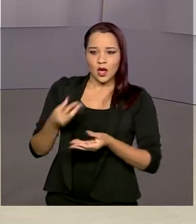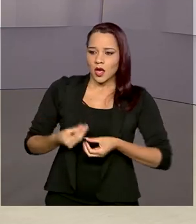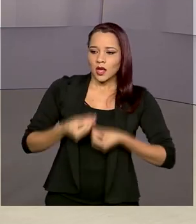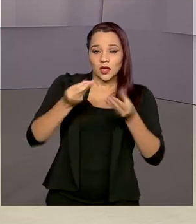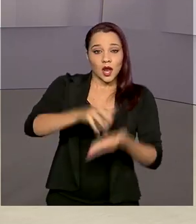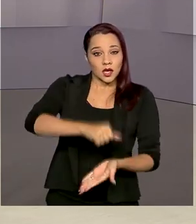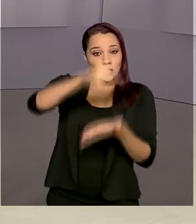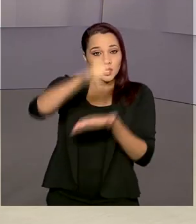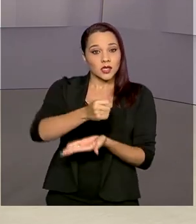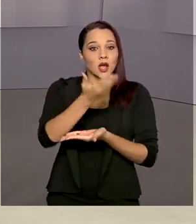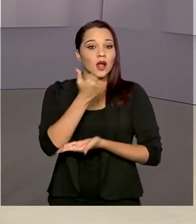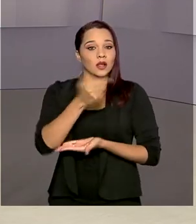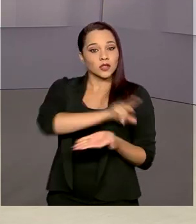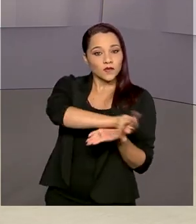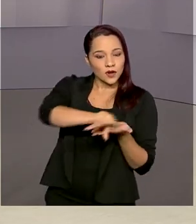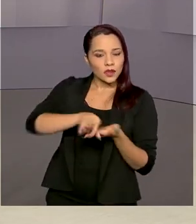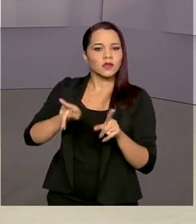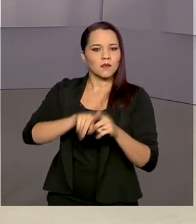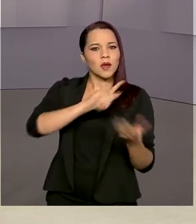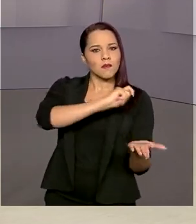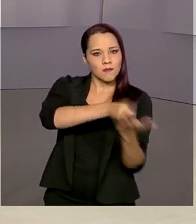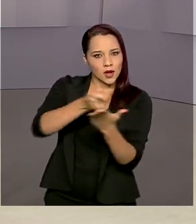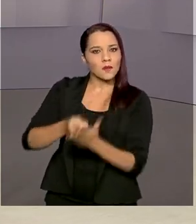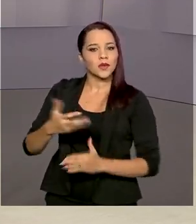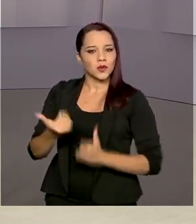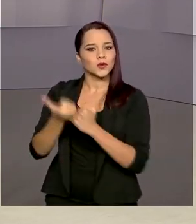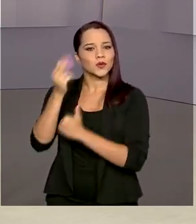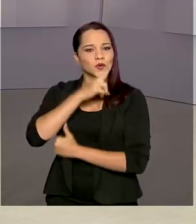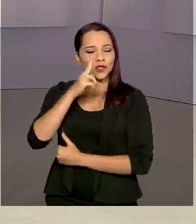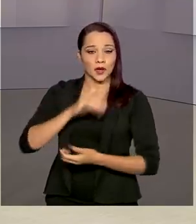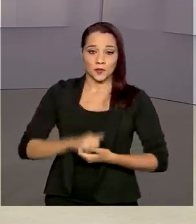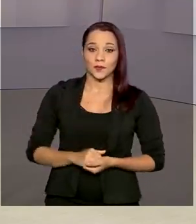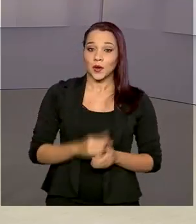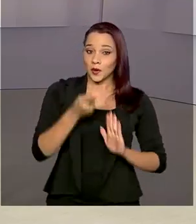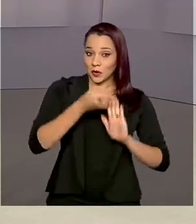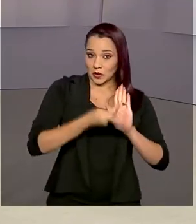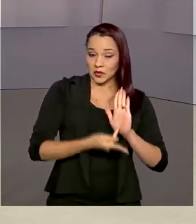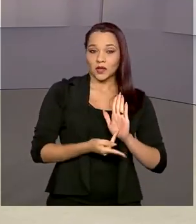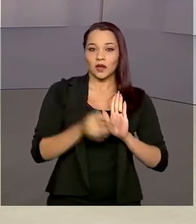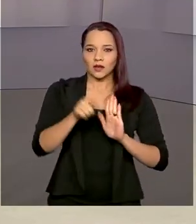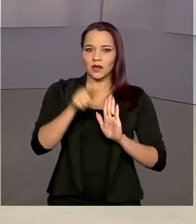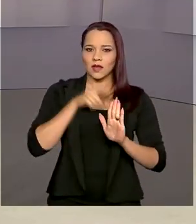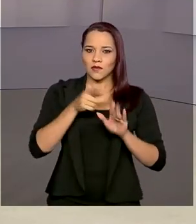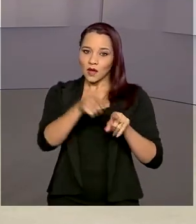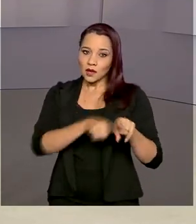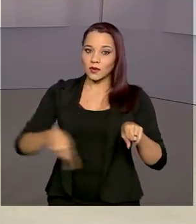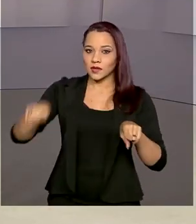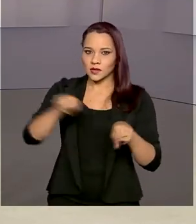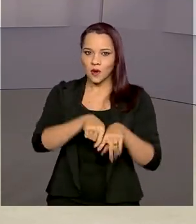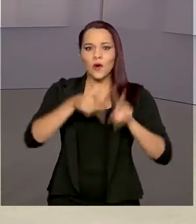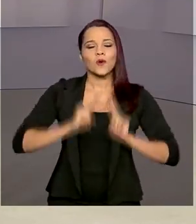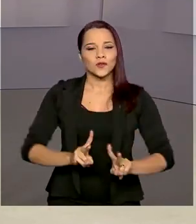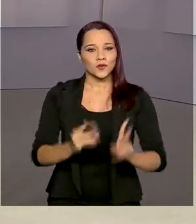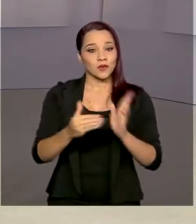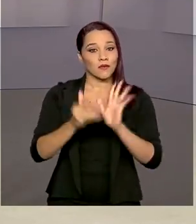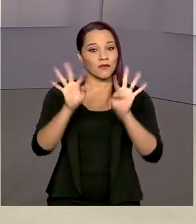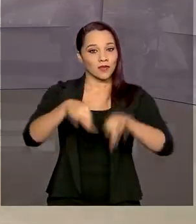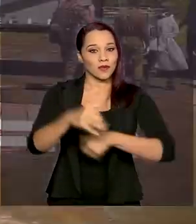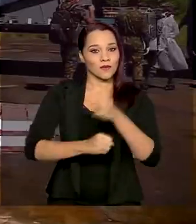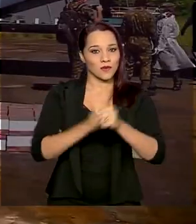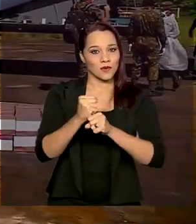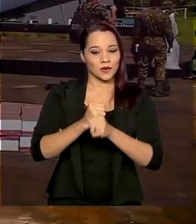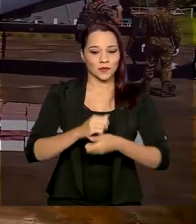de cestas básicas, até o pagamento do auxílio emergencial. O projeto, que passou por atualizações, continua até o final do ano.